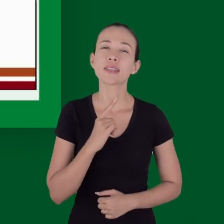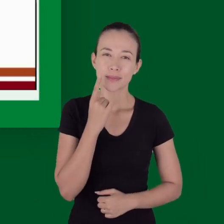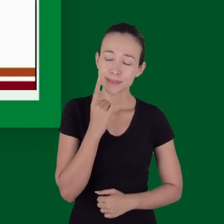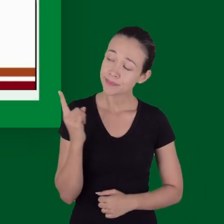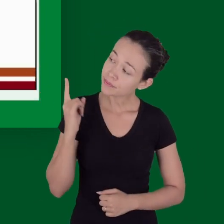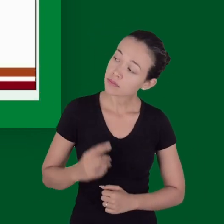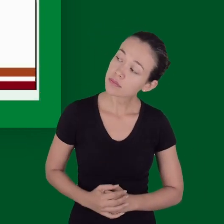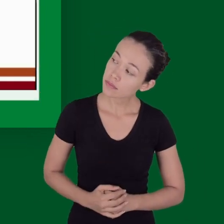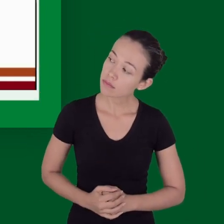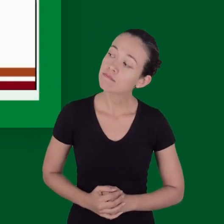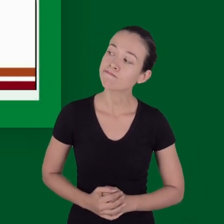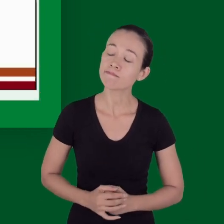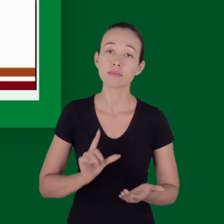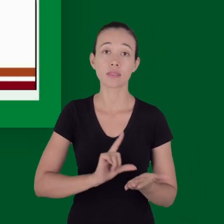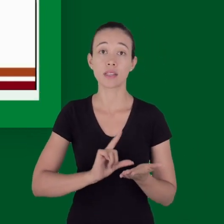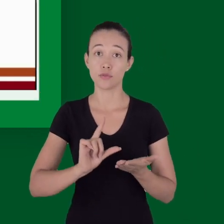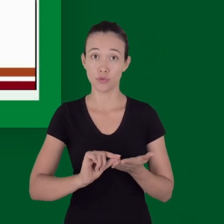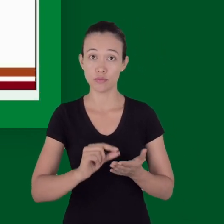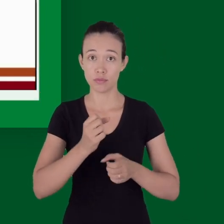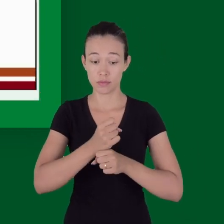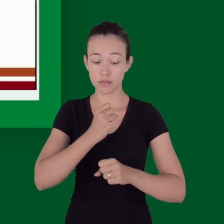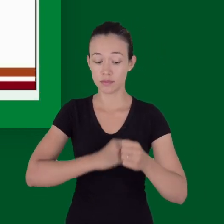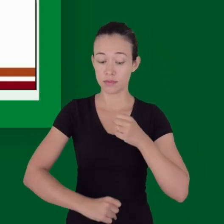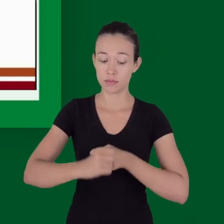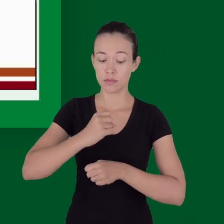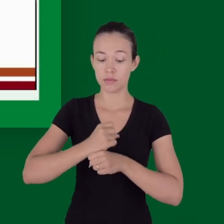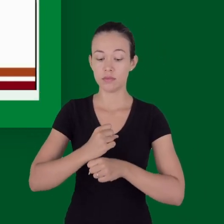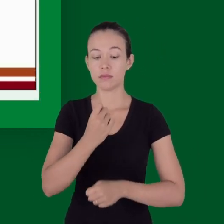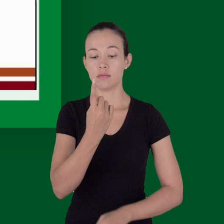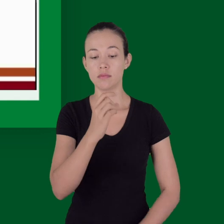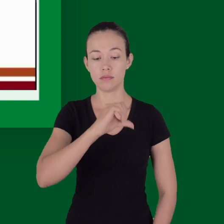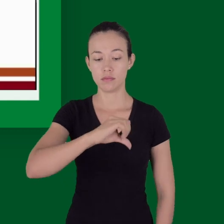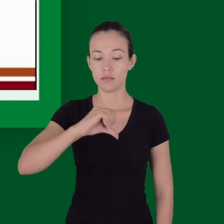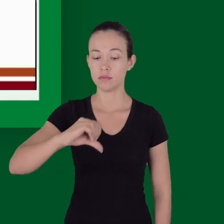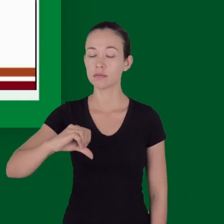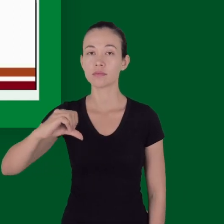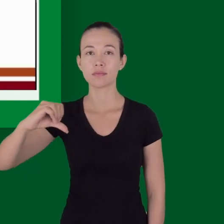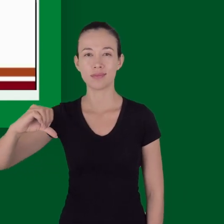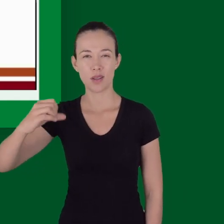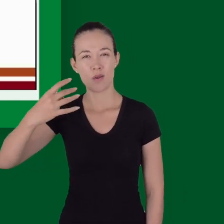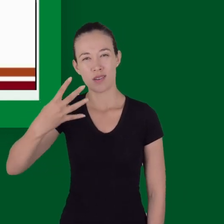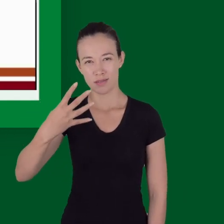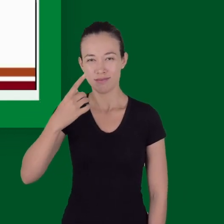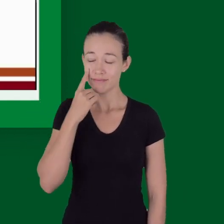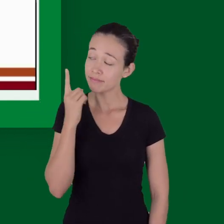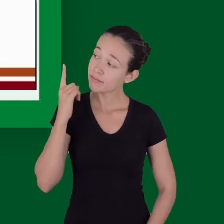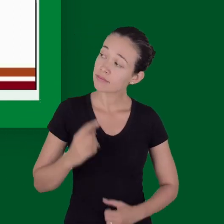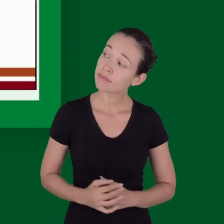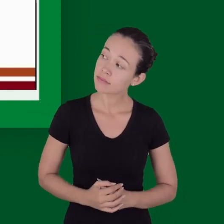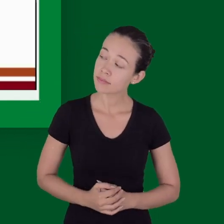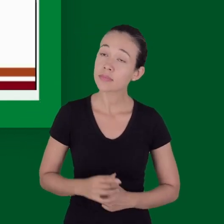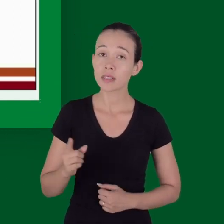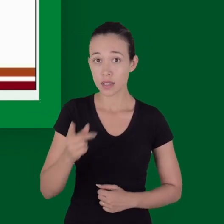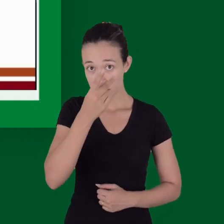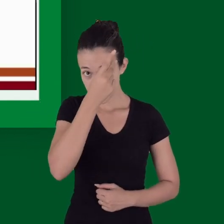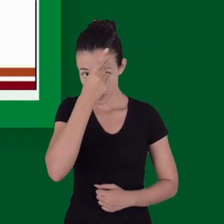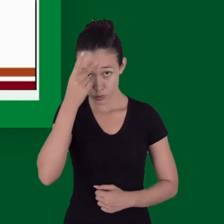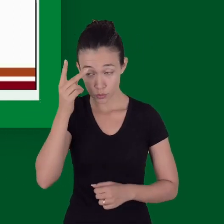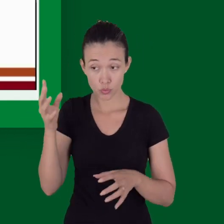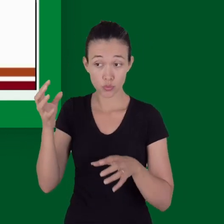alguns exemplos de estudos clássicos sobre a reposição polêmica de choque no choque hemorrágico